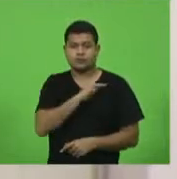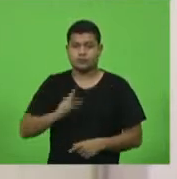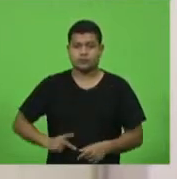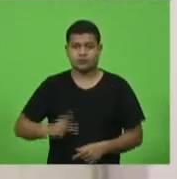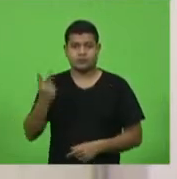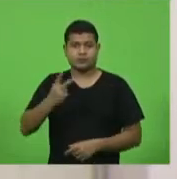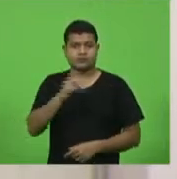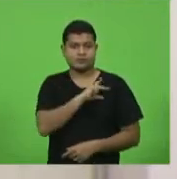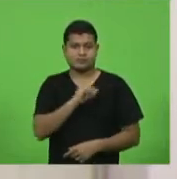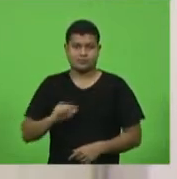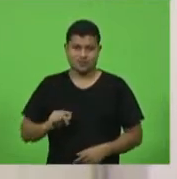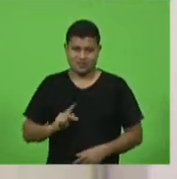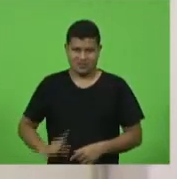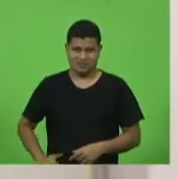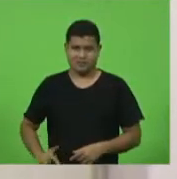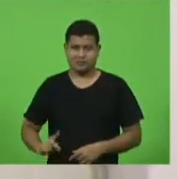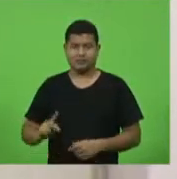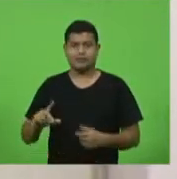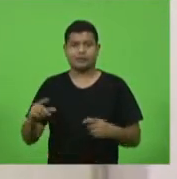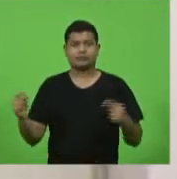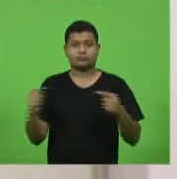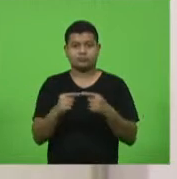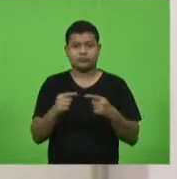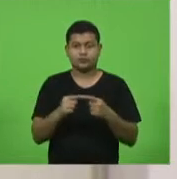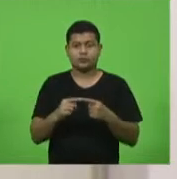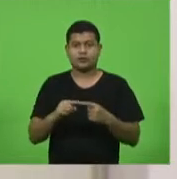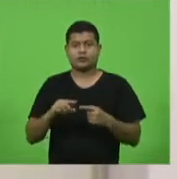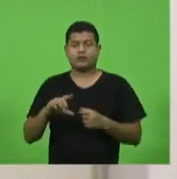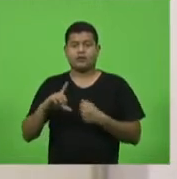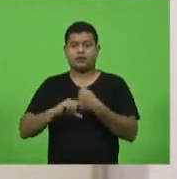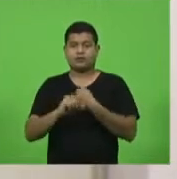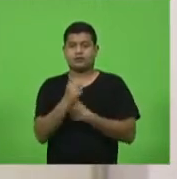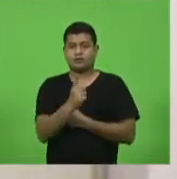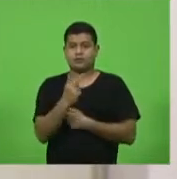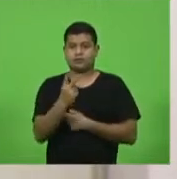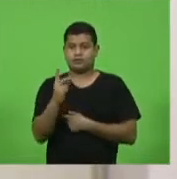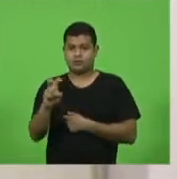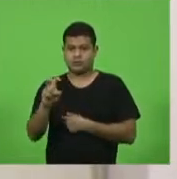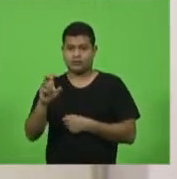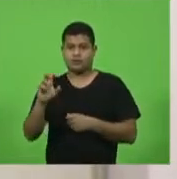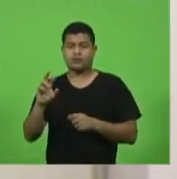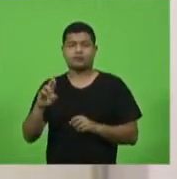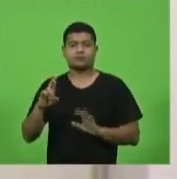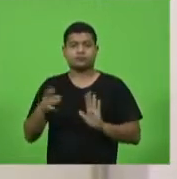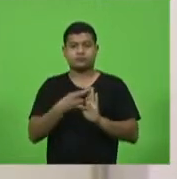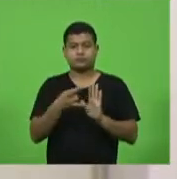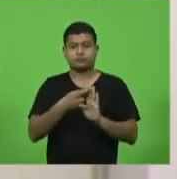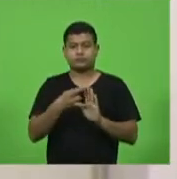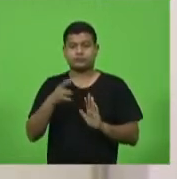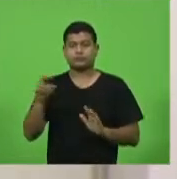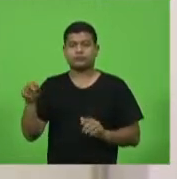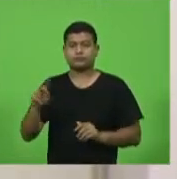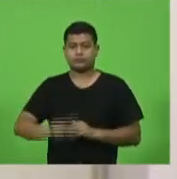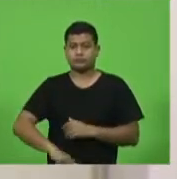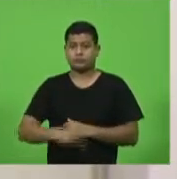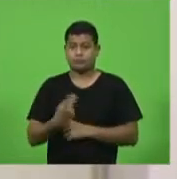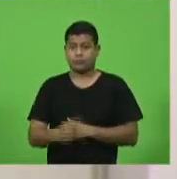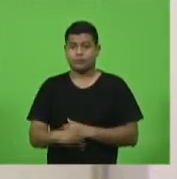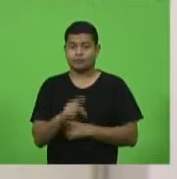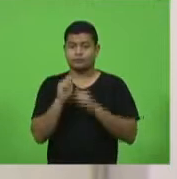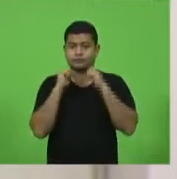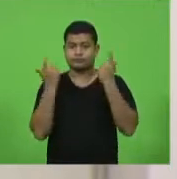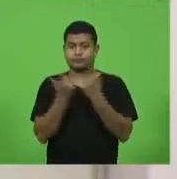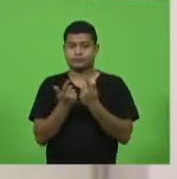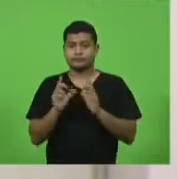-presidentes, na forma do artigo 125 do Regimento Interno desta Casa. Na sequência, o senhor presidente